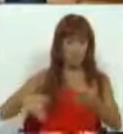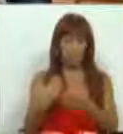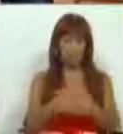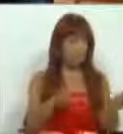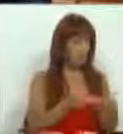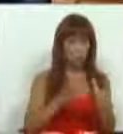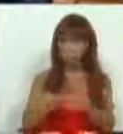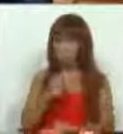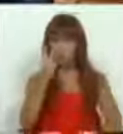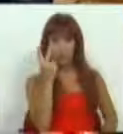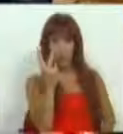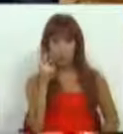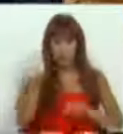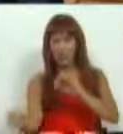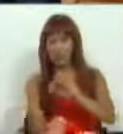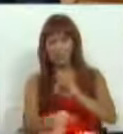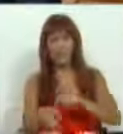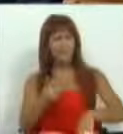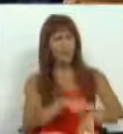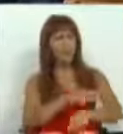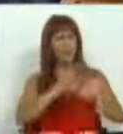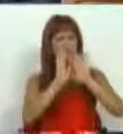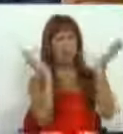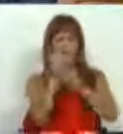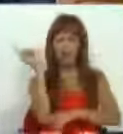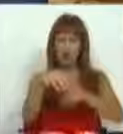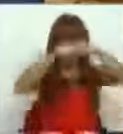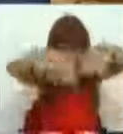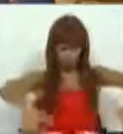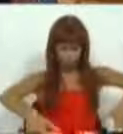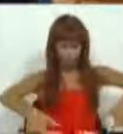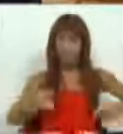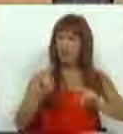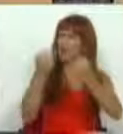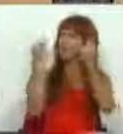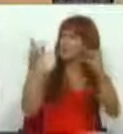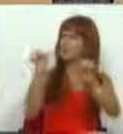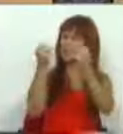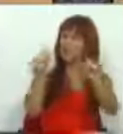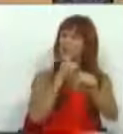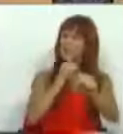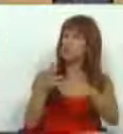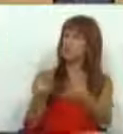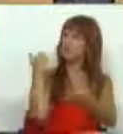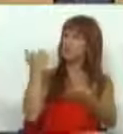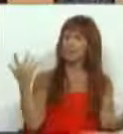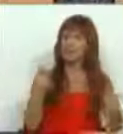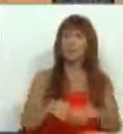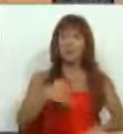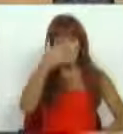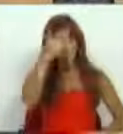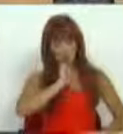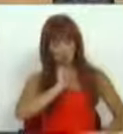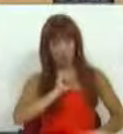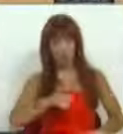estas duas comissões por baixo das direcções gerais, retirando-lhes independência e autonomia na decisão, significa, do nosso